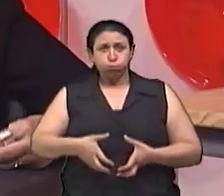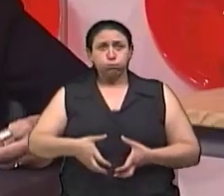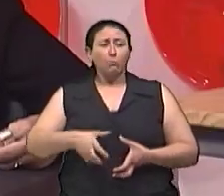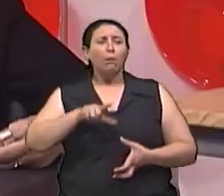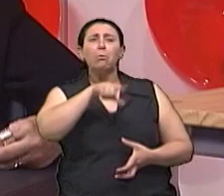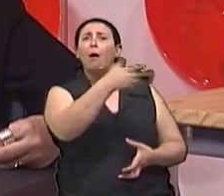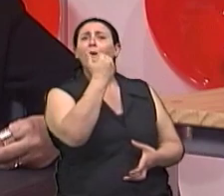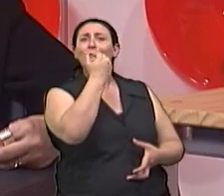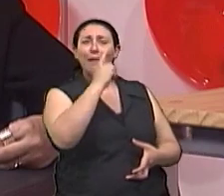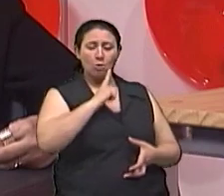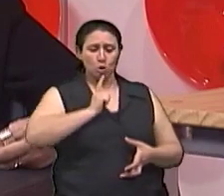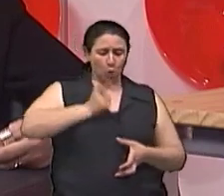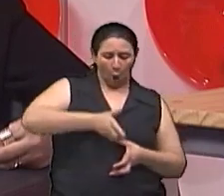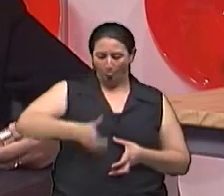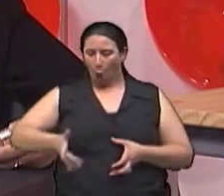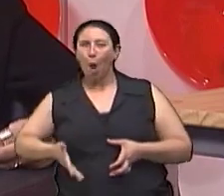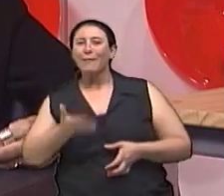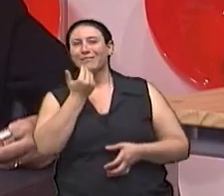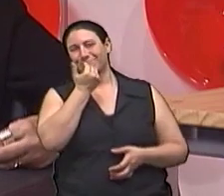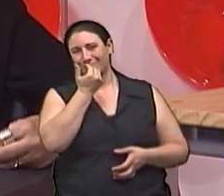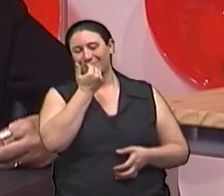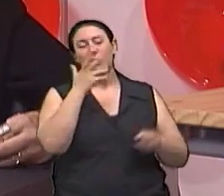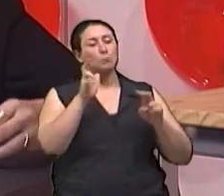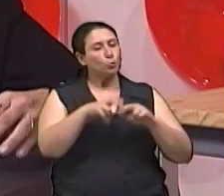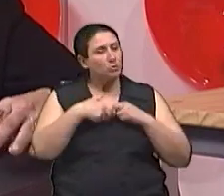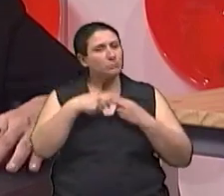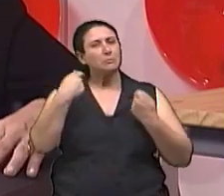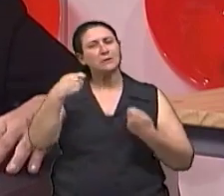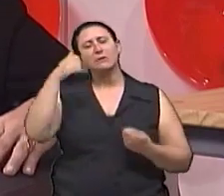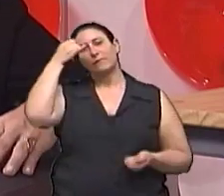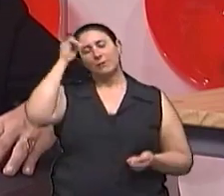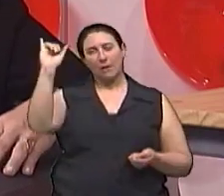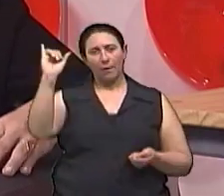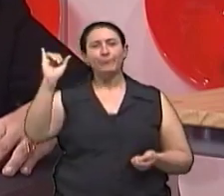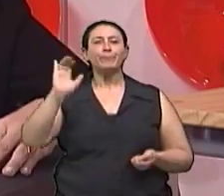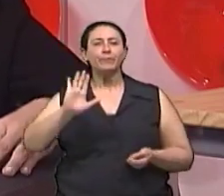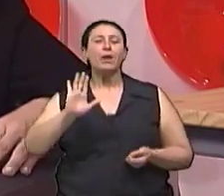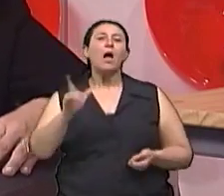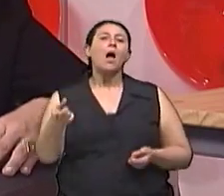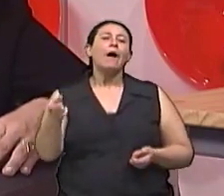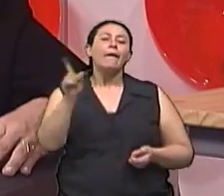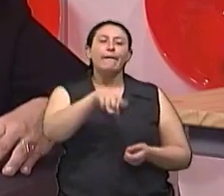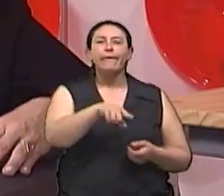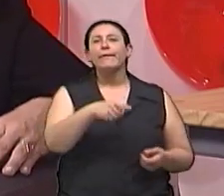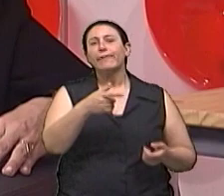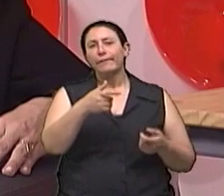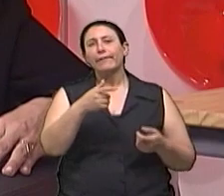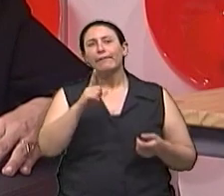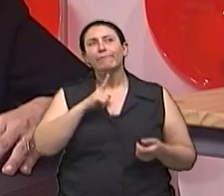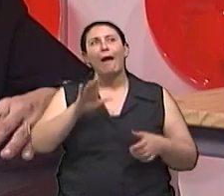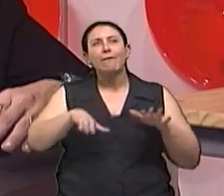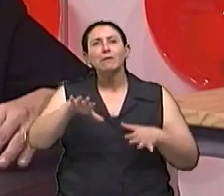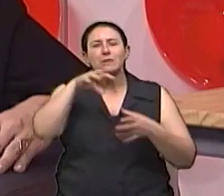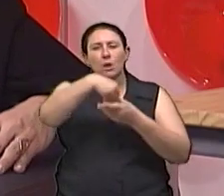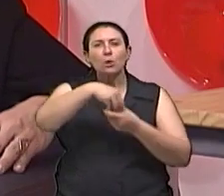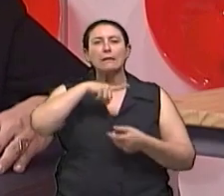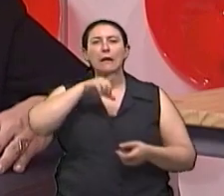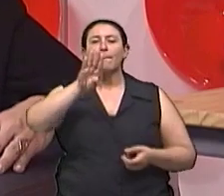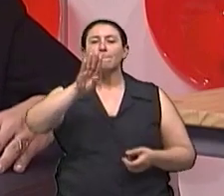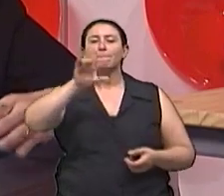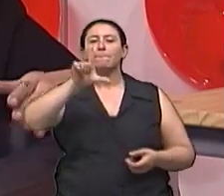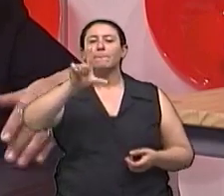que seja em uma água mineral com gás Geralmente, ela tem algum componente como o glutamato E esse